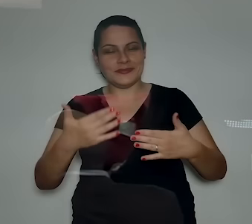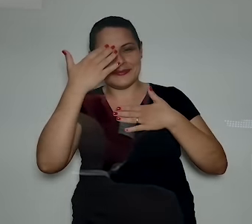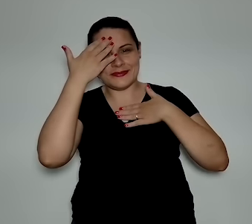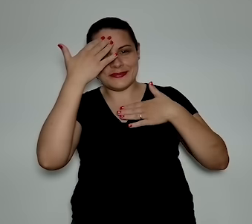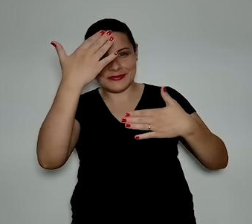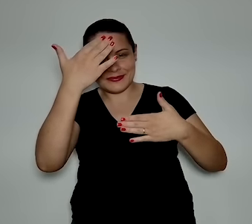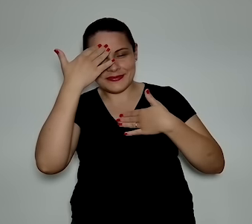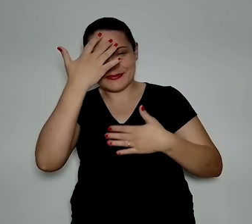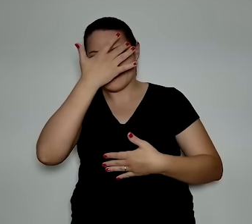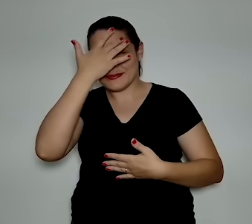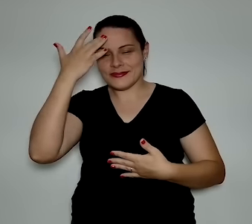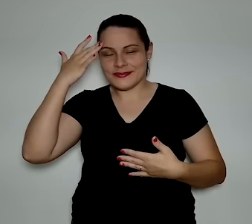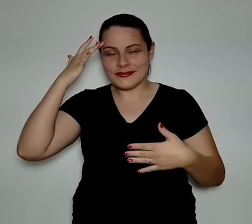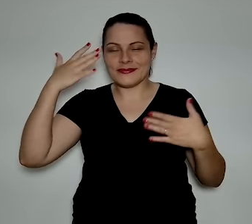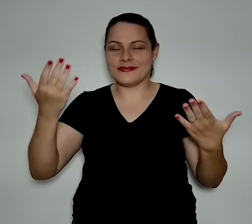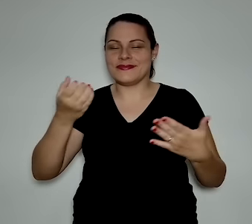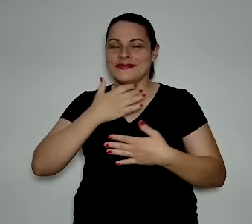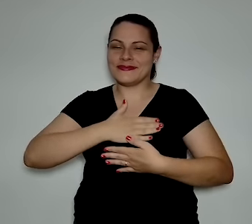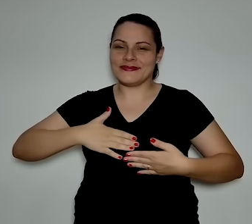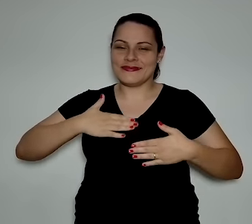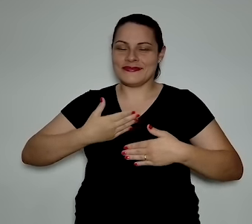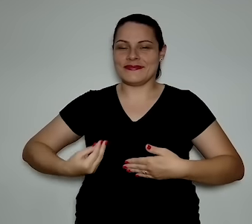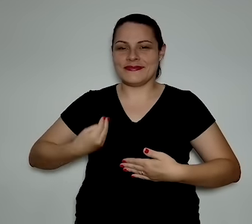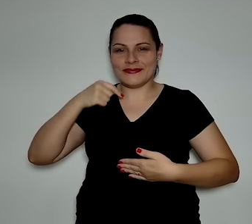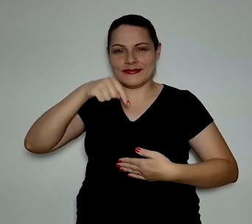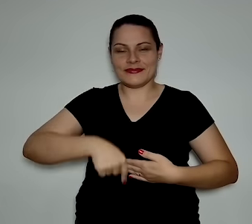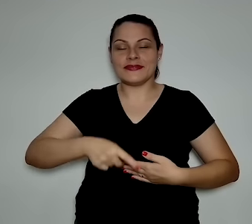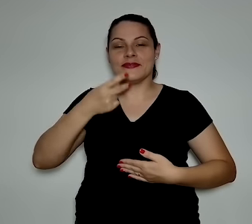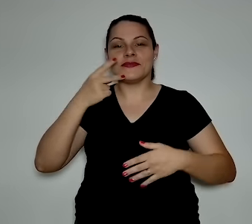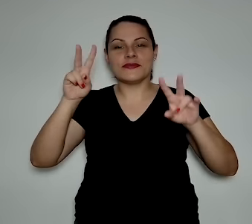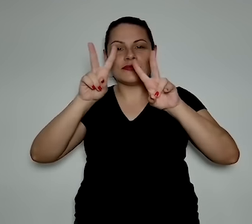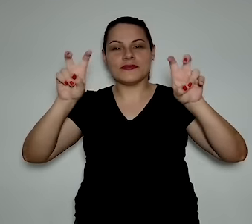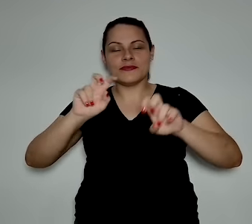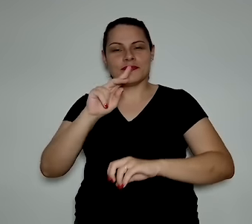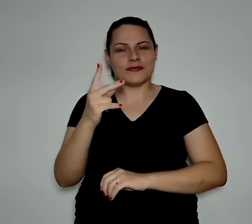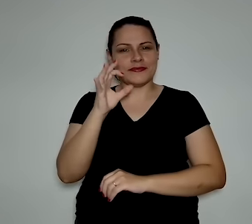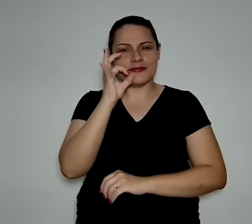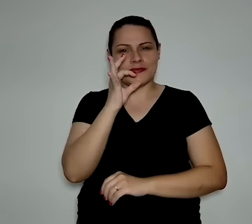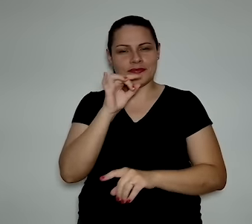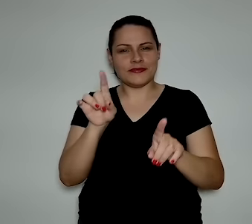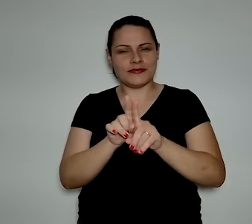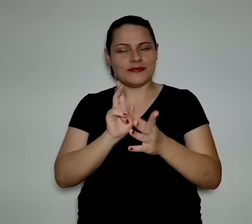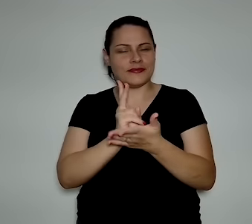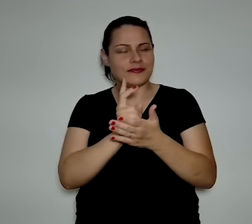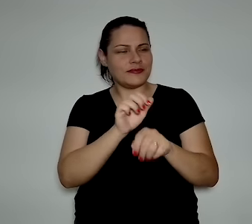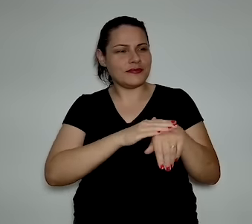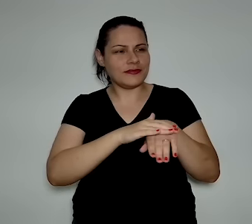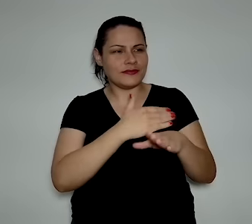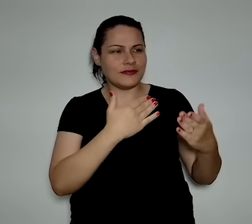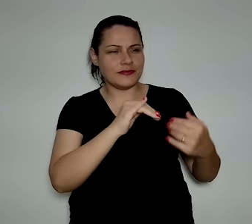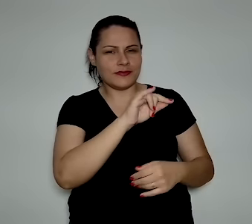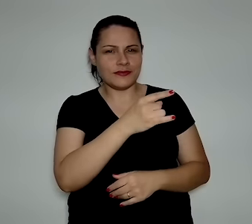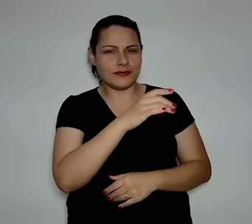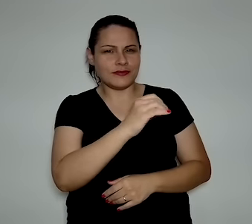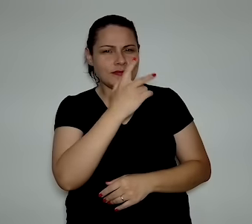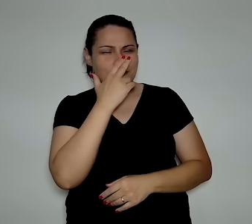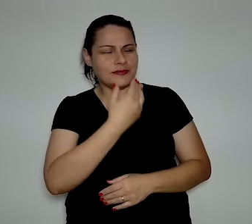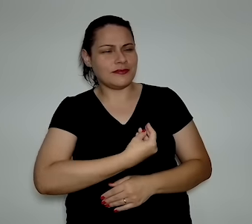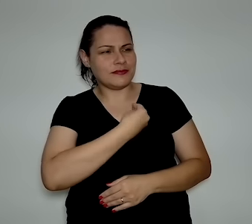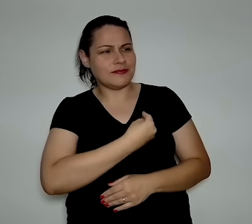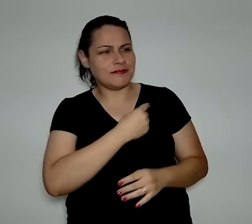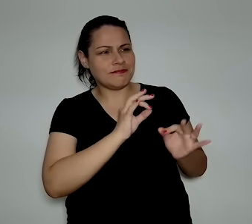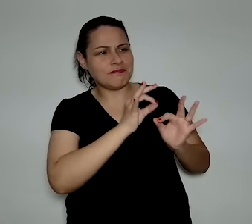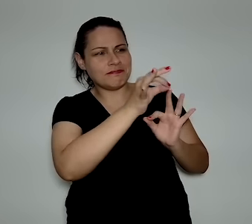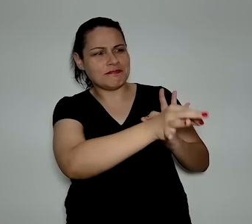Legal, gente. Obrigado. É um prazer estar aqui falando de hidrogênio verde. Eu sei que o João está aí, que eu já conversei com ele. Ele deve estar ali